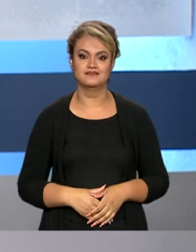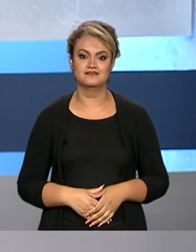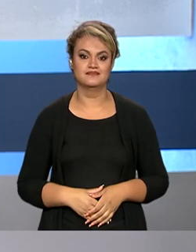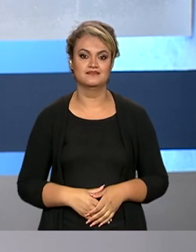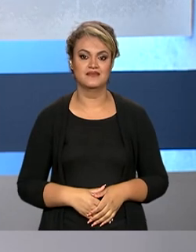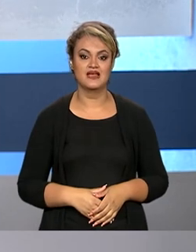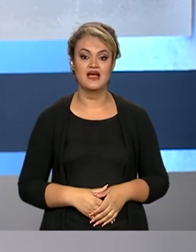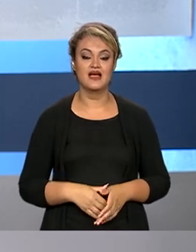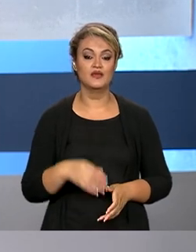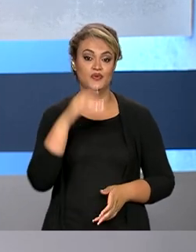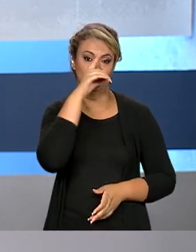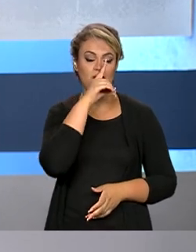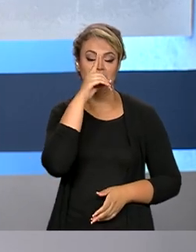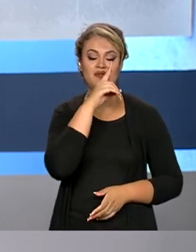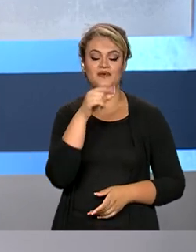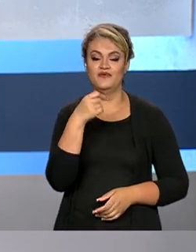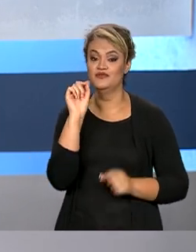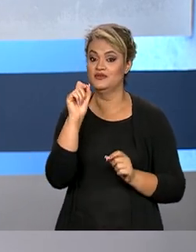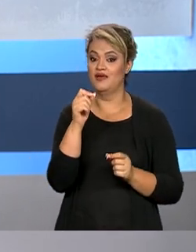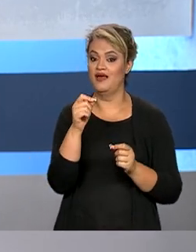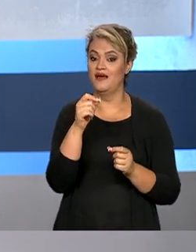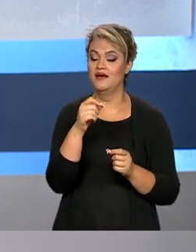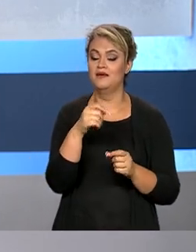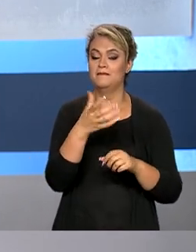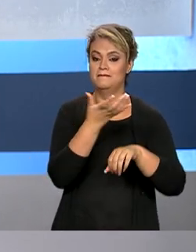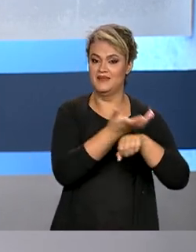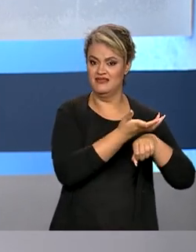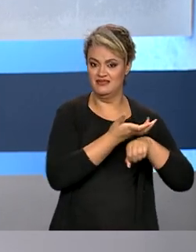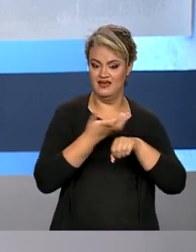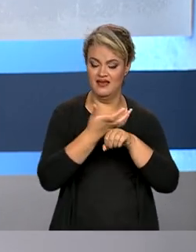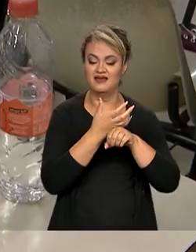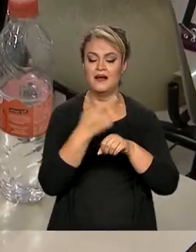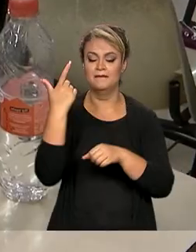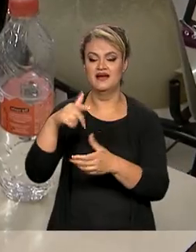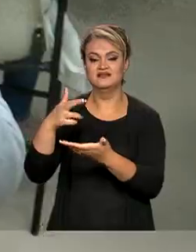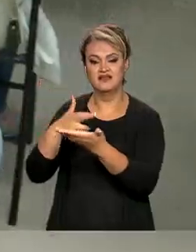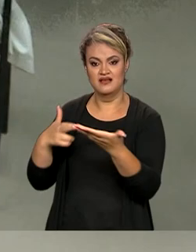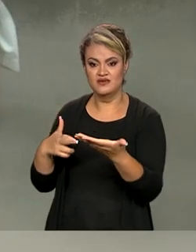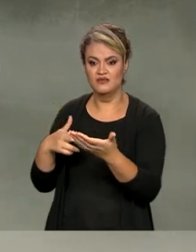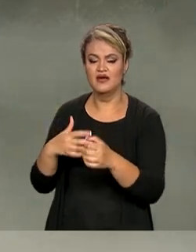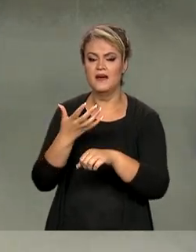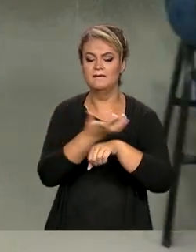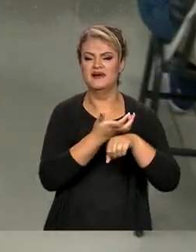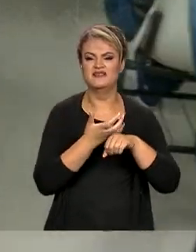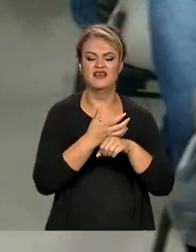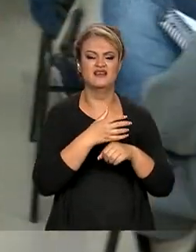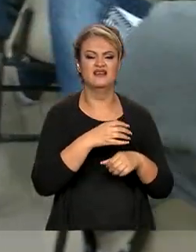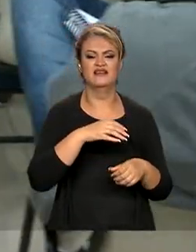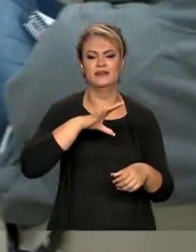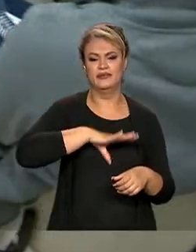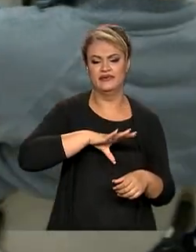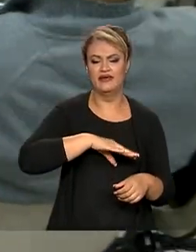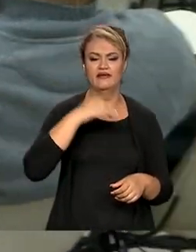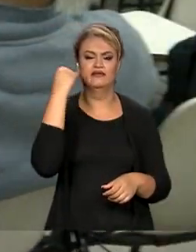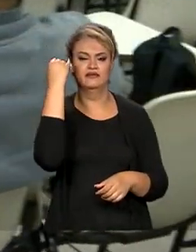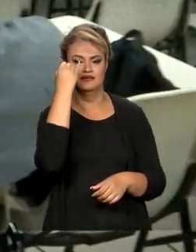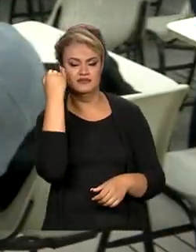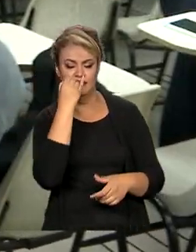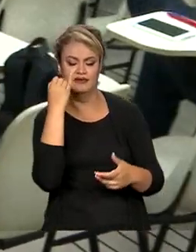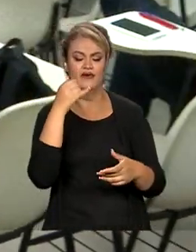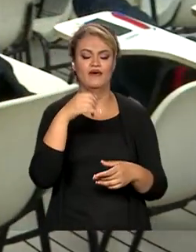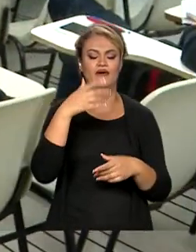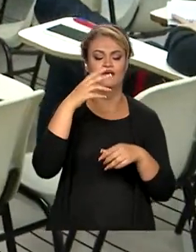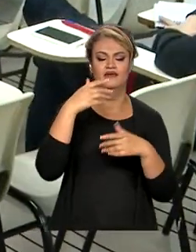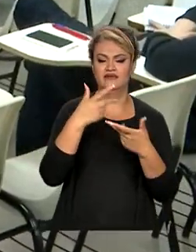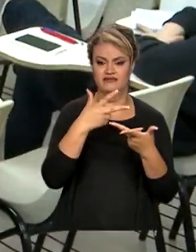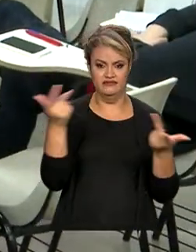E no primeiro dia, além da redação, os candidatos ainda vão responder questões de linguagens e ciências humanas. E para